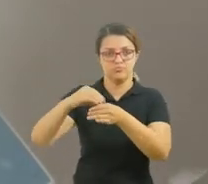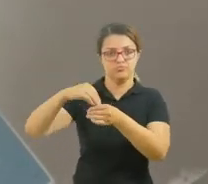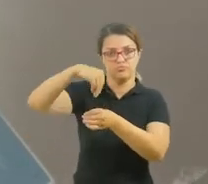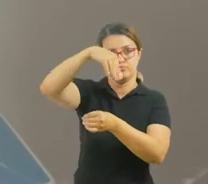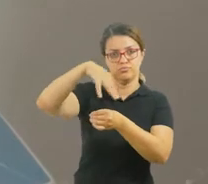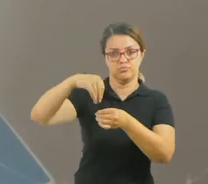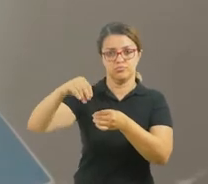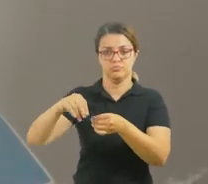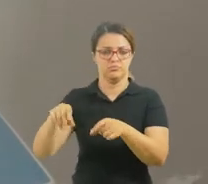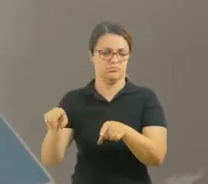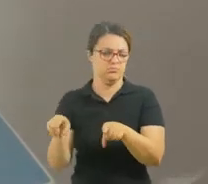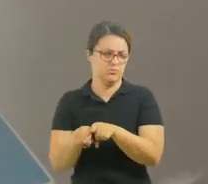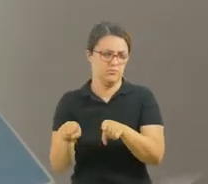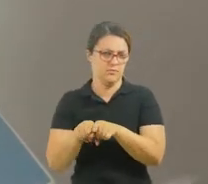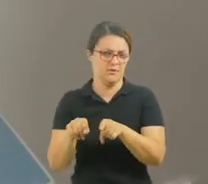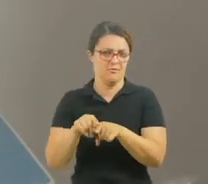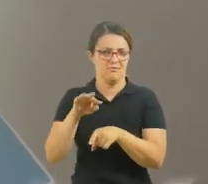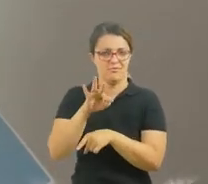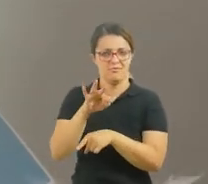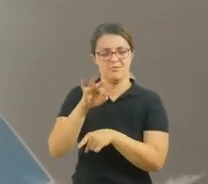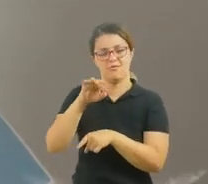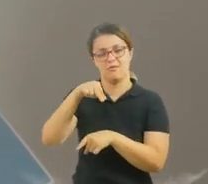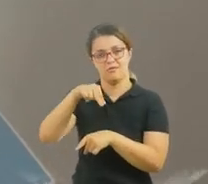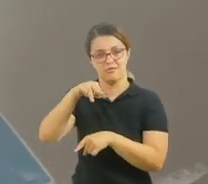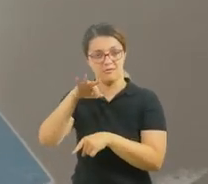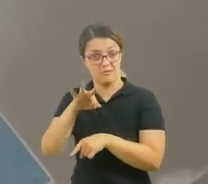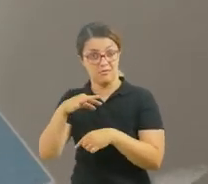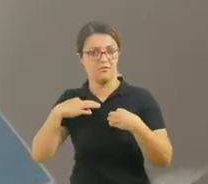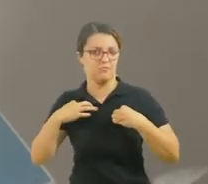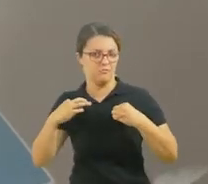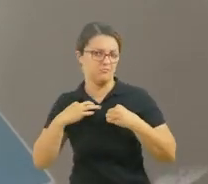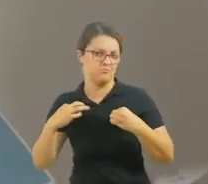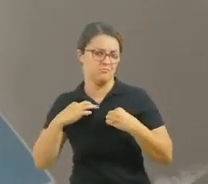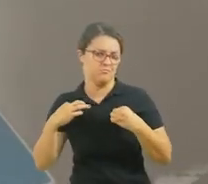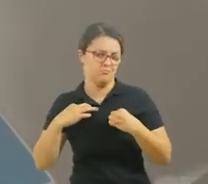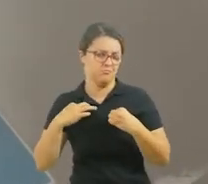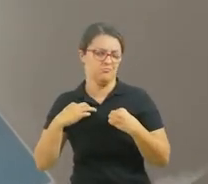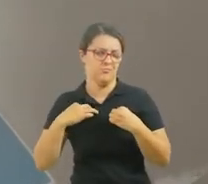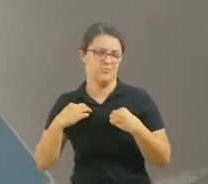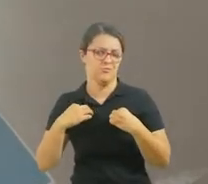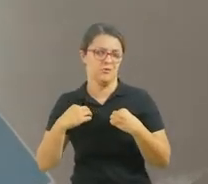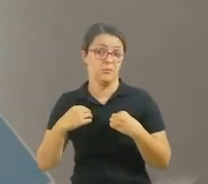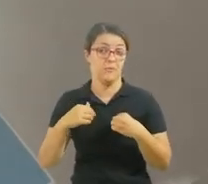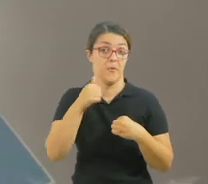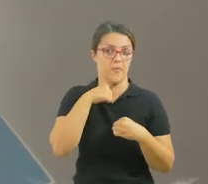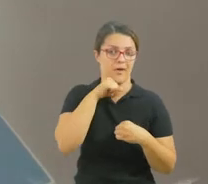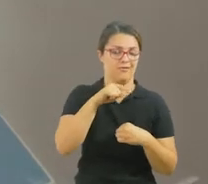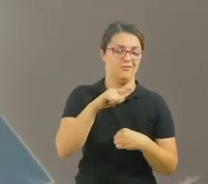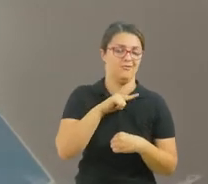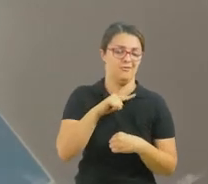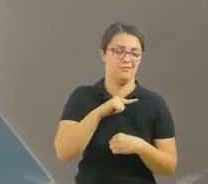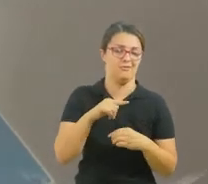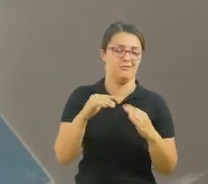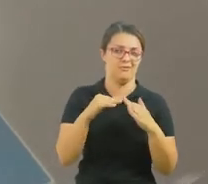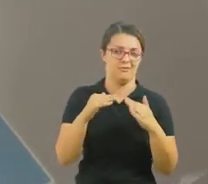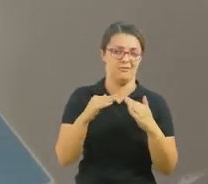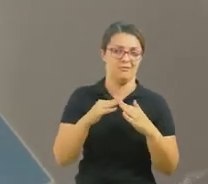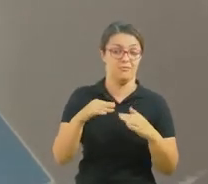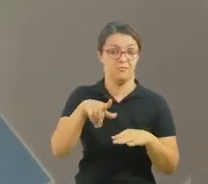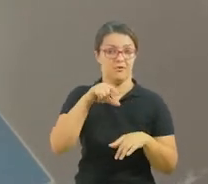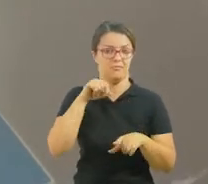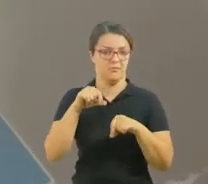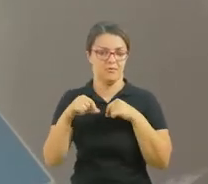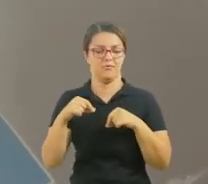podem usar o TNT ou algum tecido que a mamãe tenha em casa. Vocês vão, coloquem em volta do